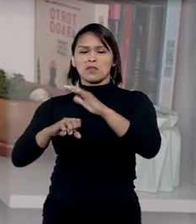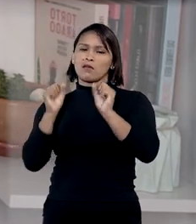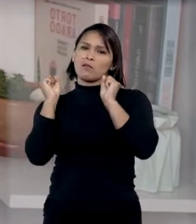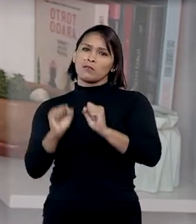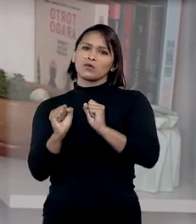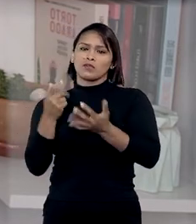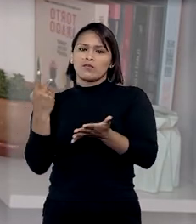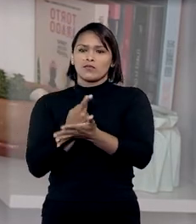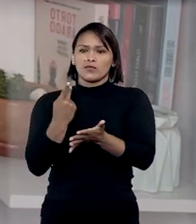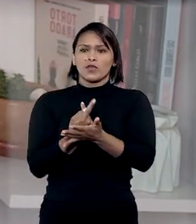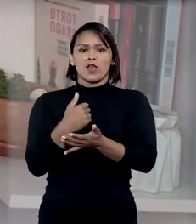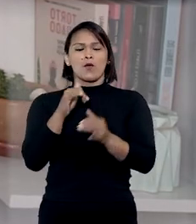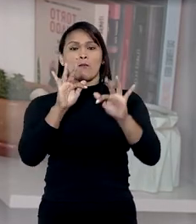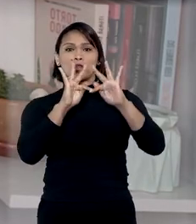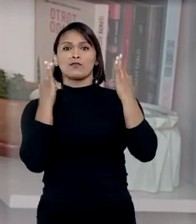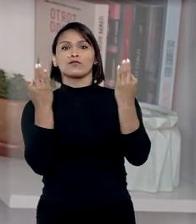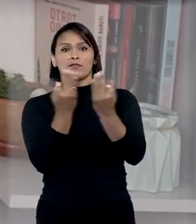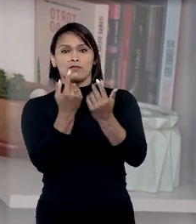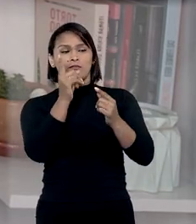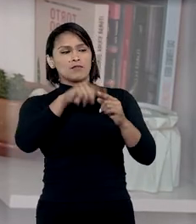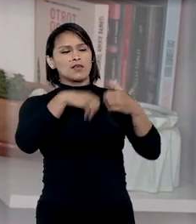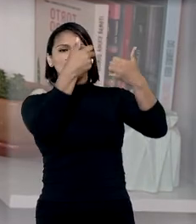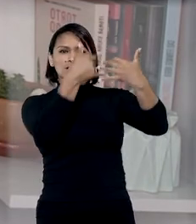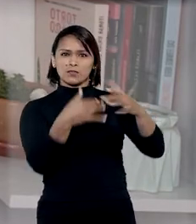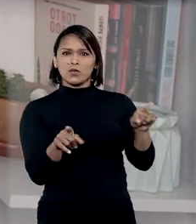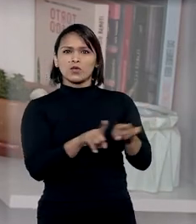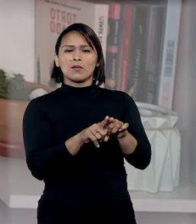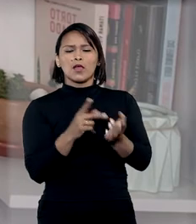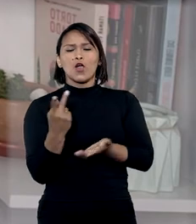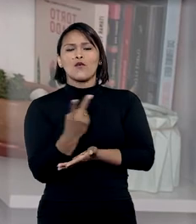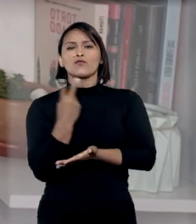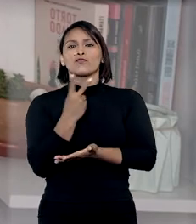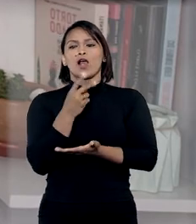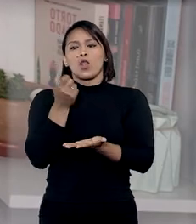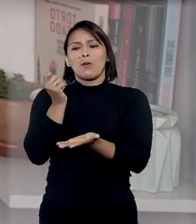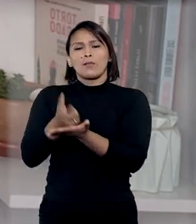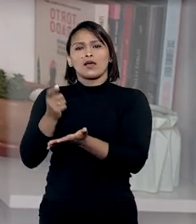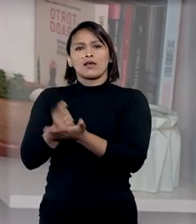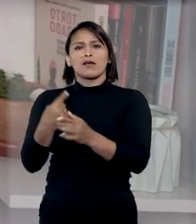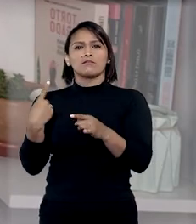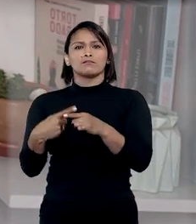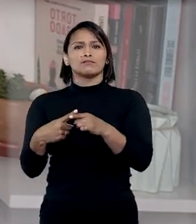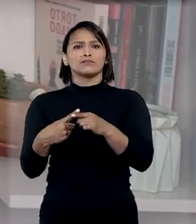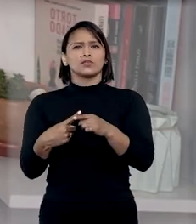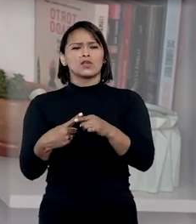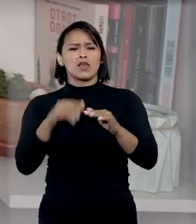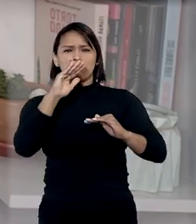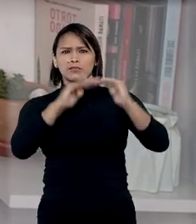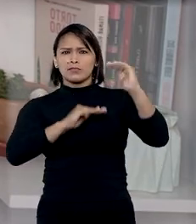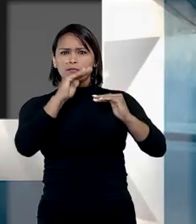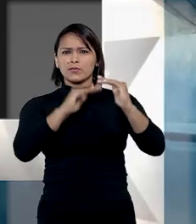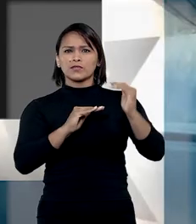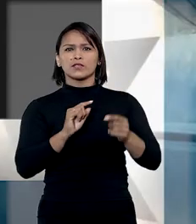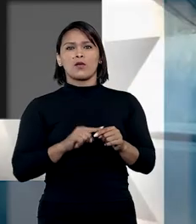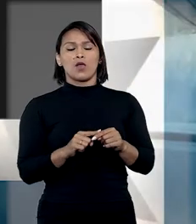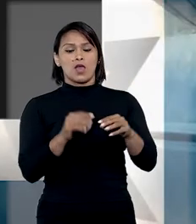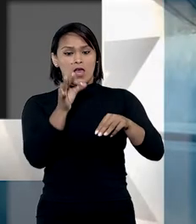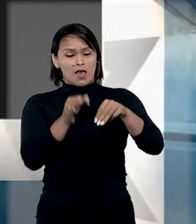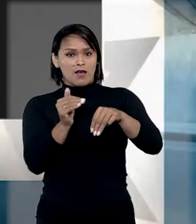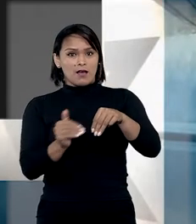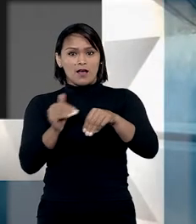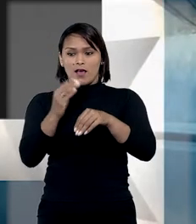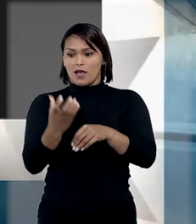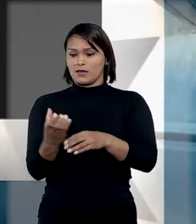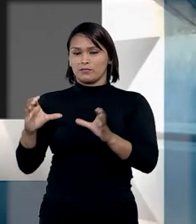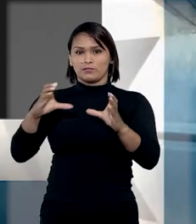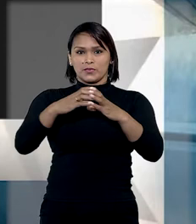pudesse causar o dano sofrido pela família e questionou também o valor de indenização, por considerar desproporcional. Por unanimidade,